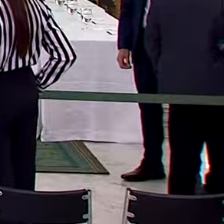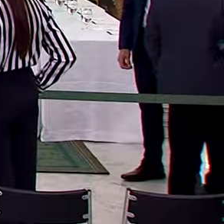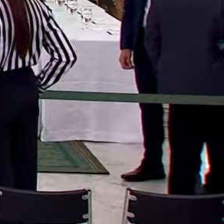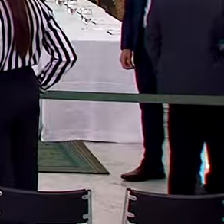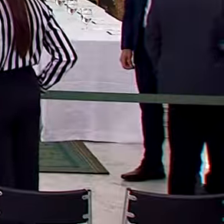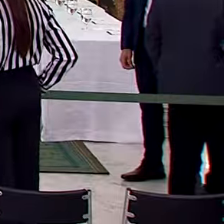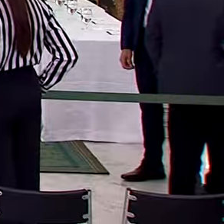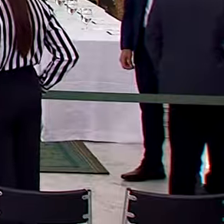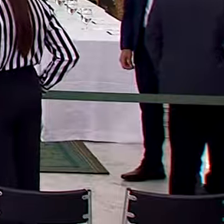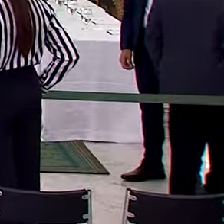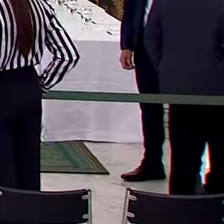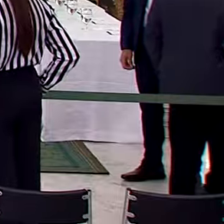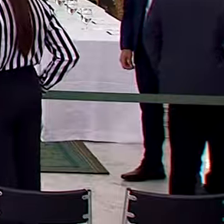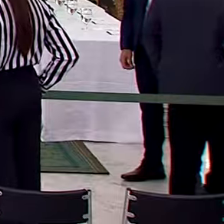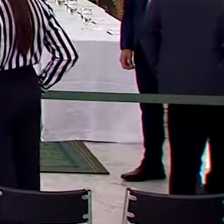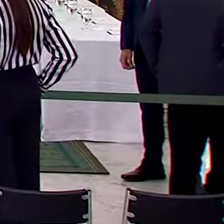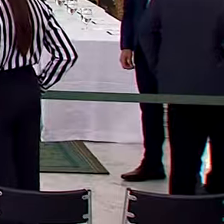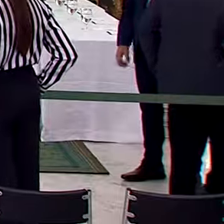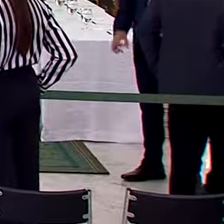tchau